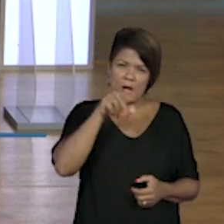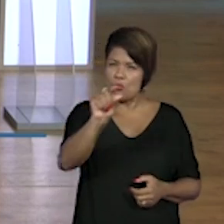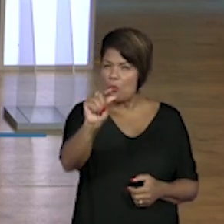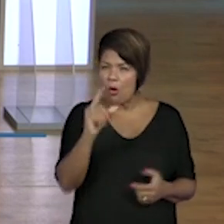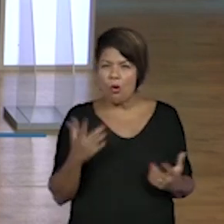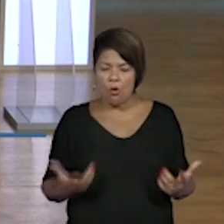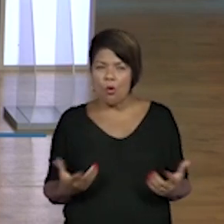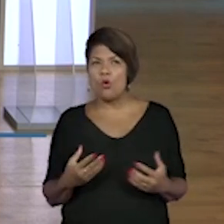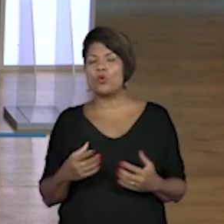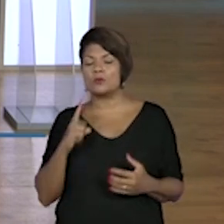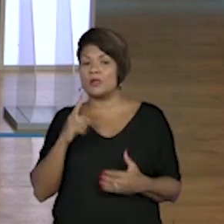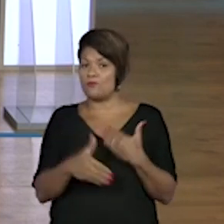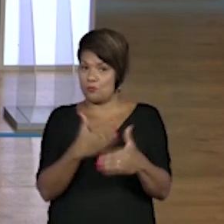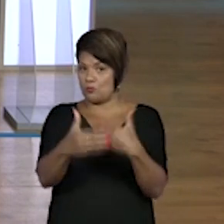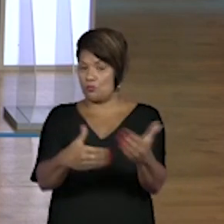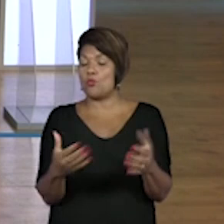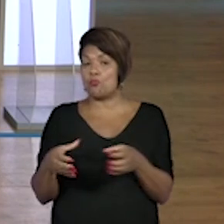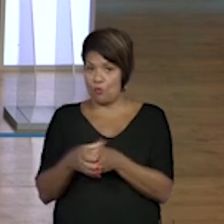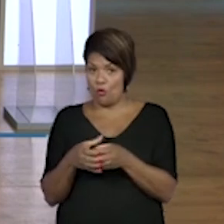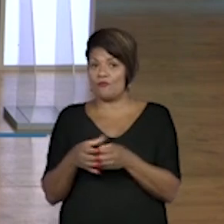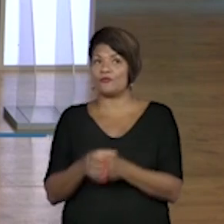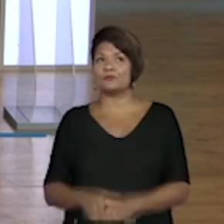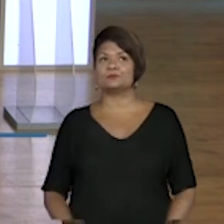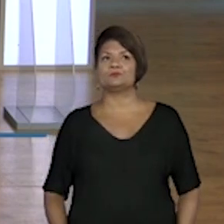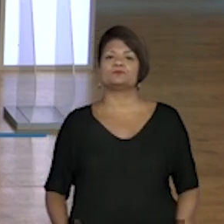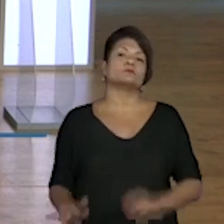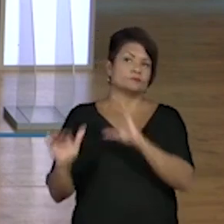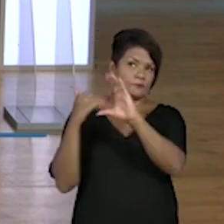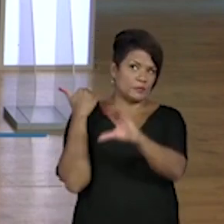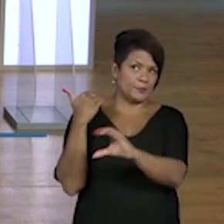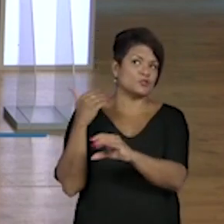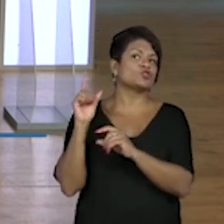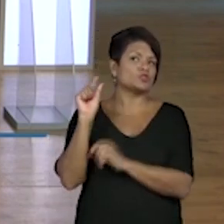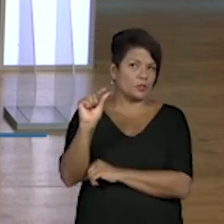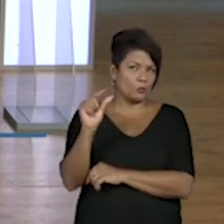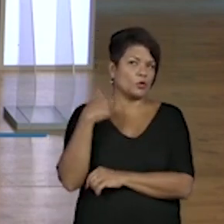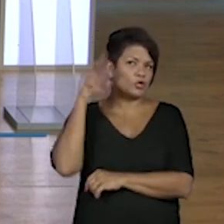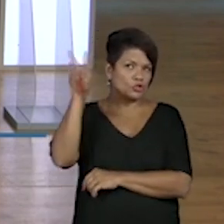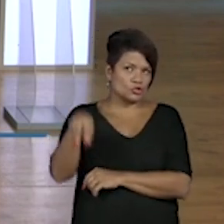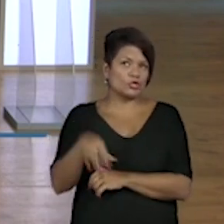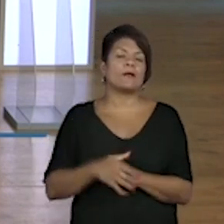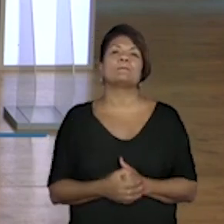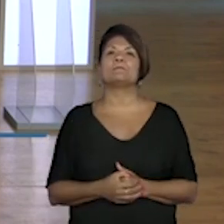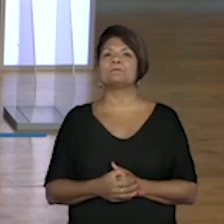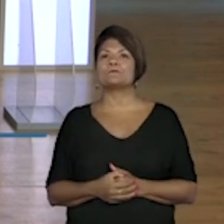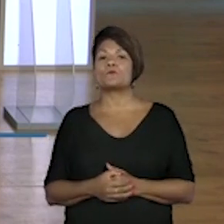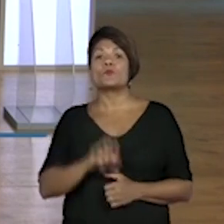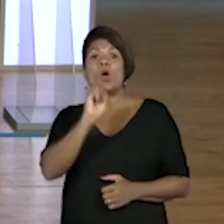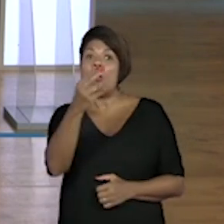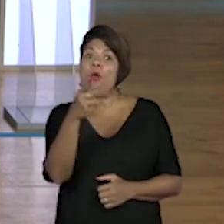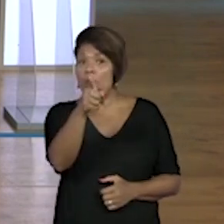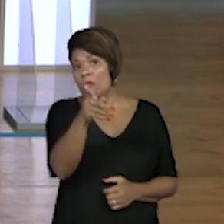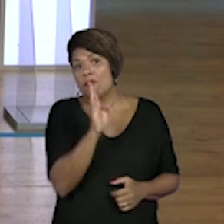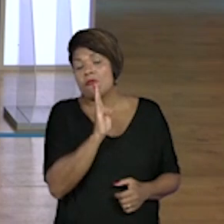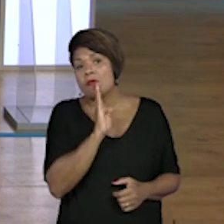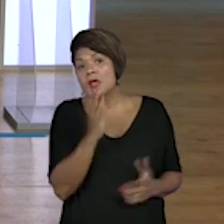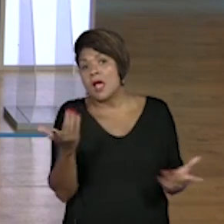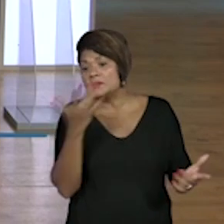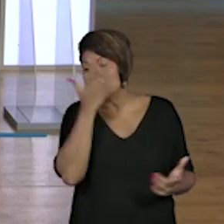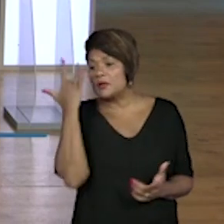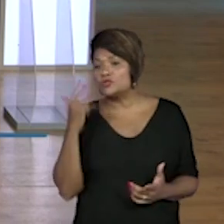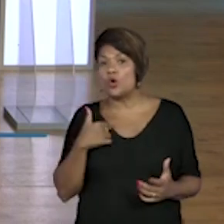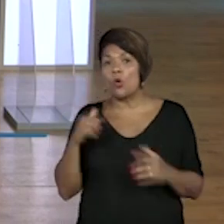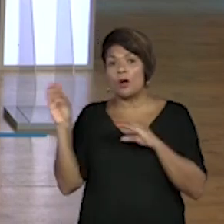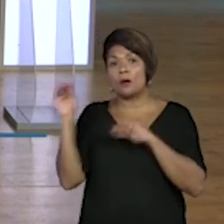teve esse processo? Manda para a gente que daqui a pouco a gente vai ler, tá bom? Ou se eles conhecem alguém que passou por esse processo de